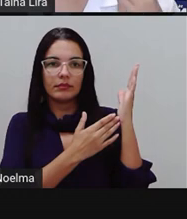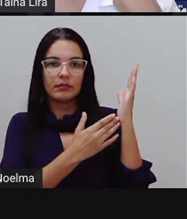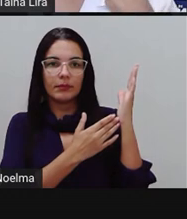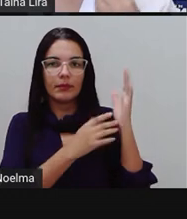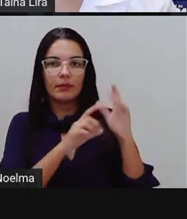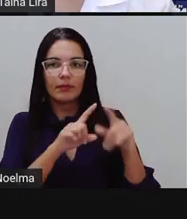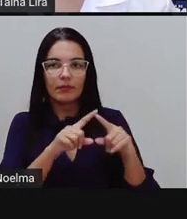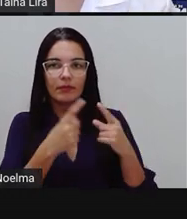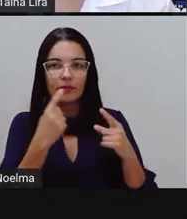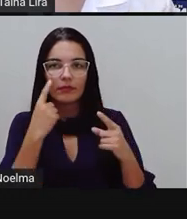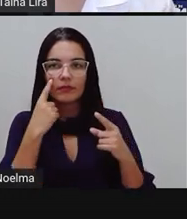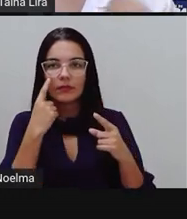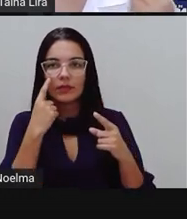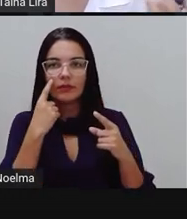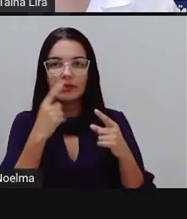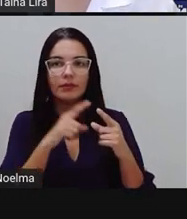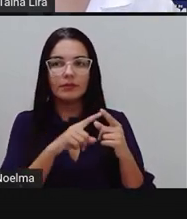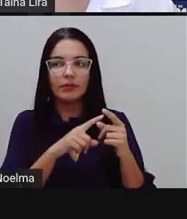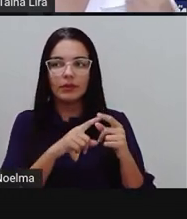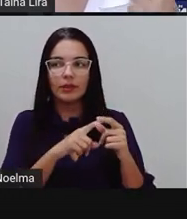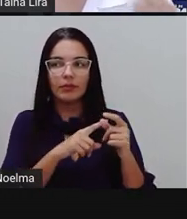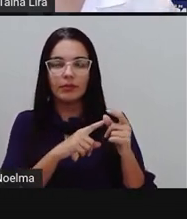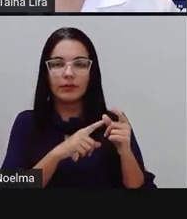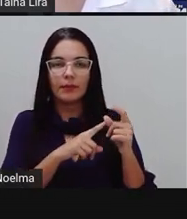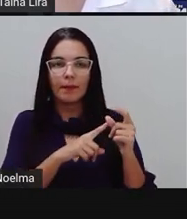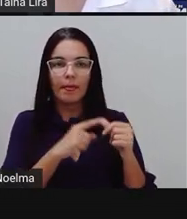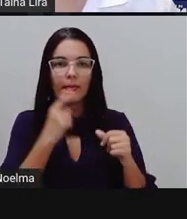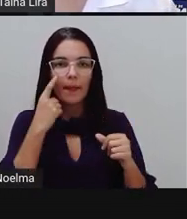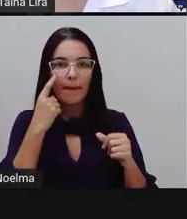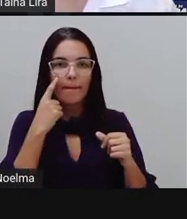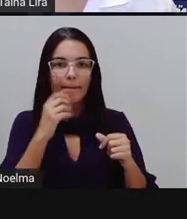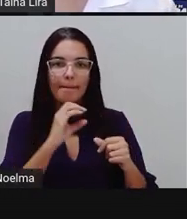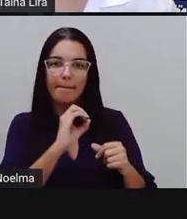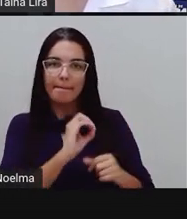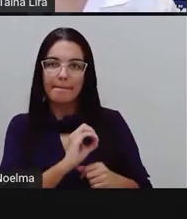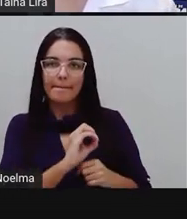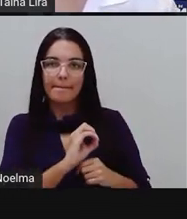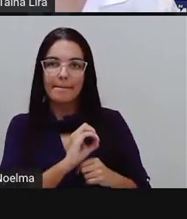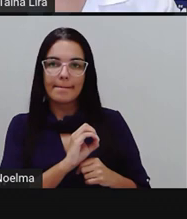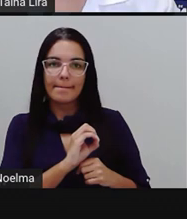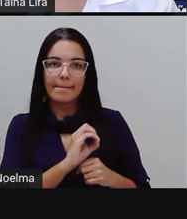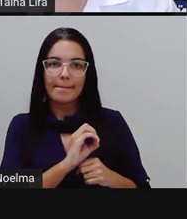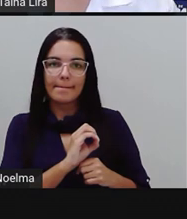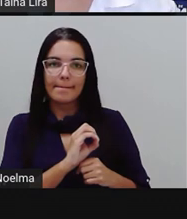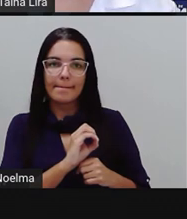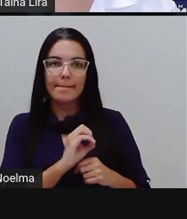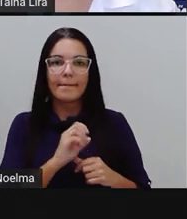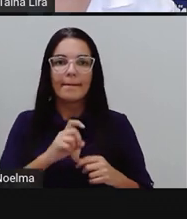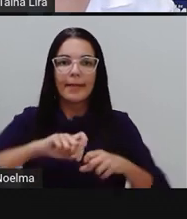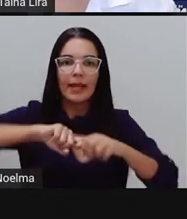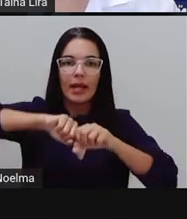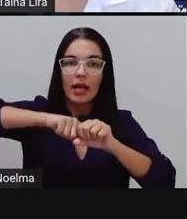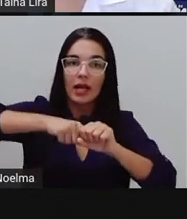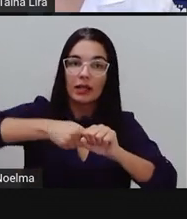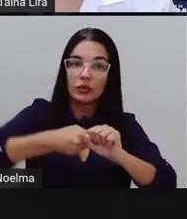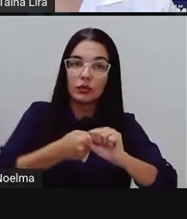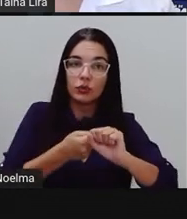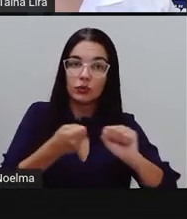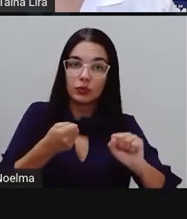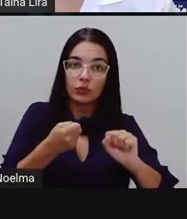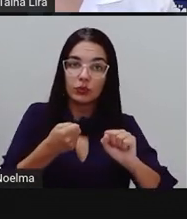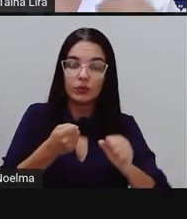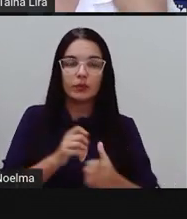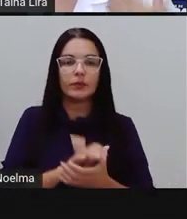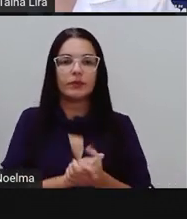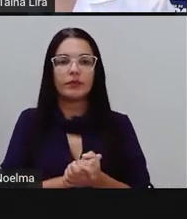forte não é essa final, né, eu tô, então, com O. Caju, ó, caju,